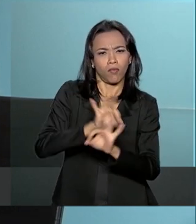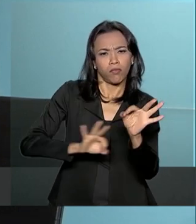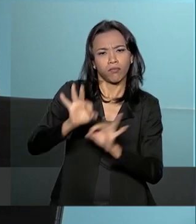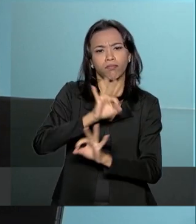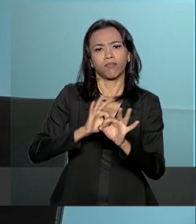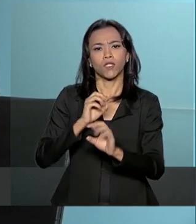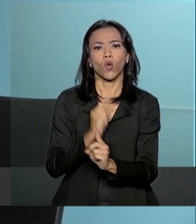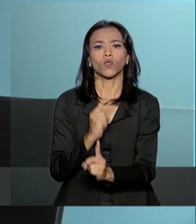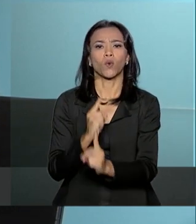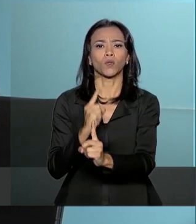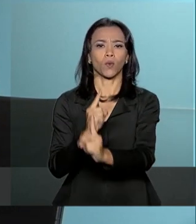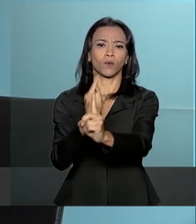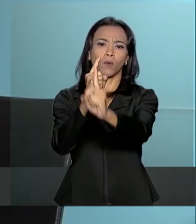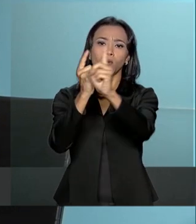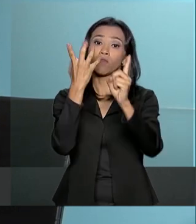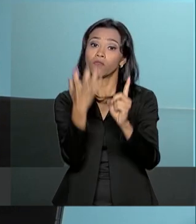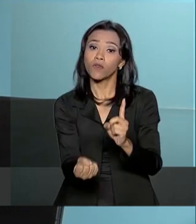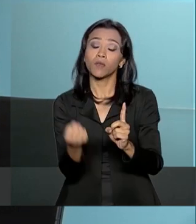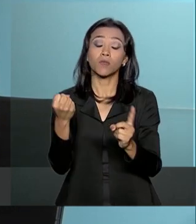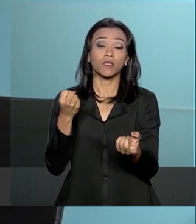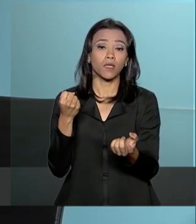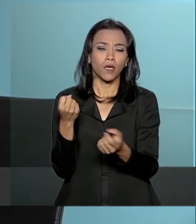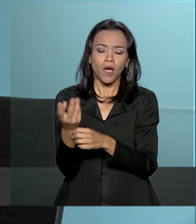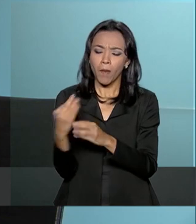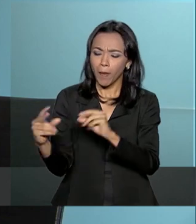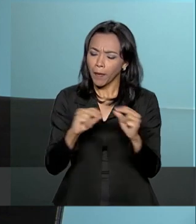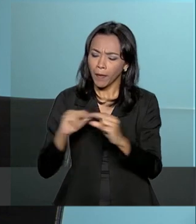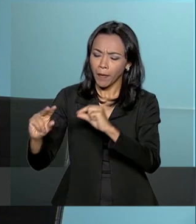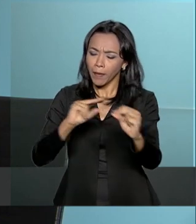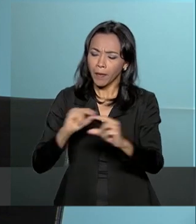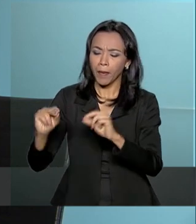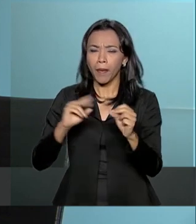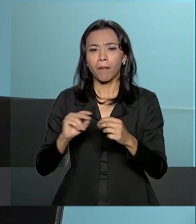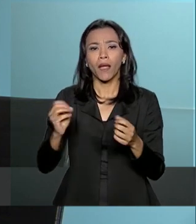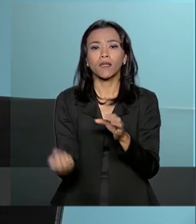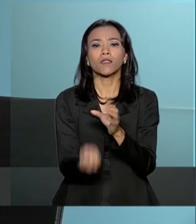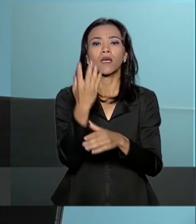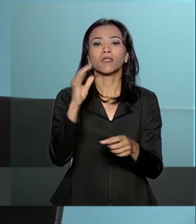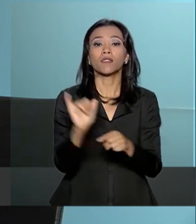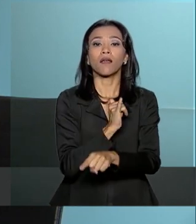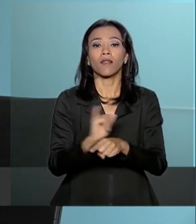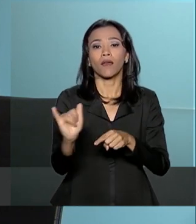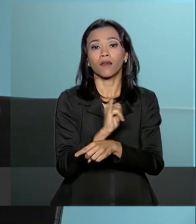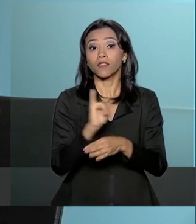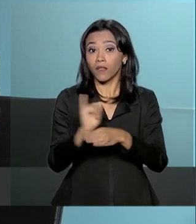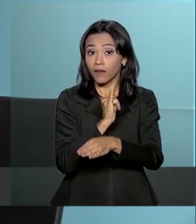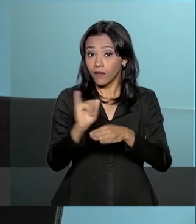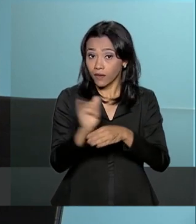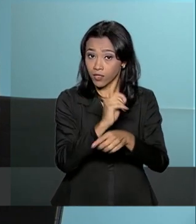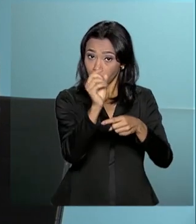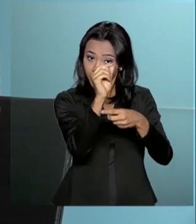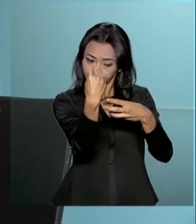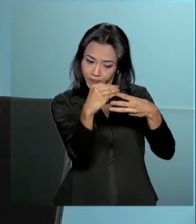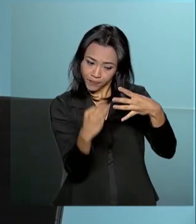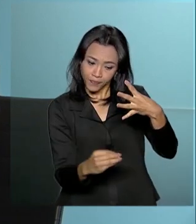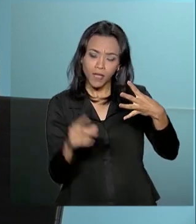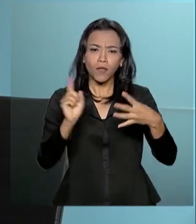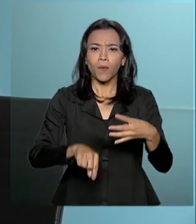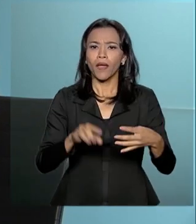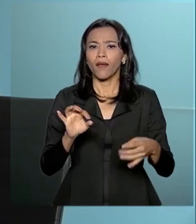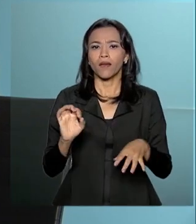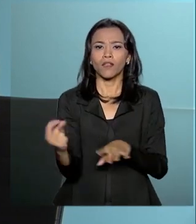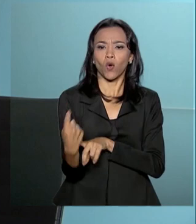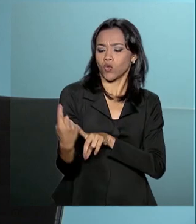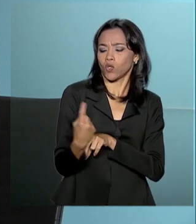tentar encontrar medidas efetivas. E aí, ele é muito bom porque não é uma ação isolada da CGU, é uma ação de